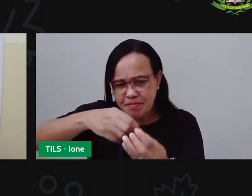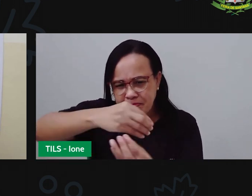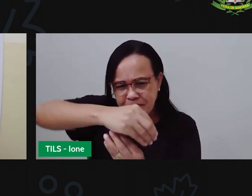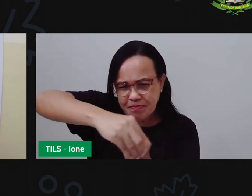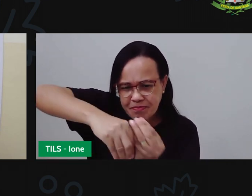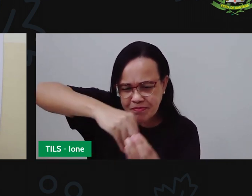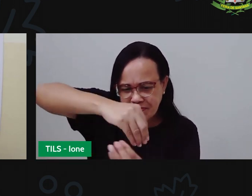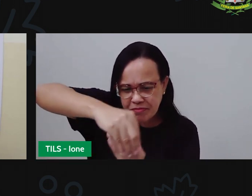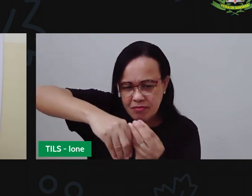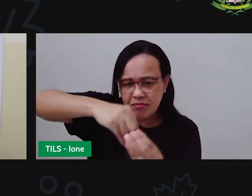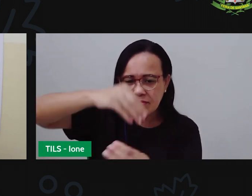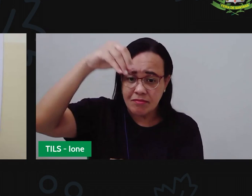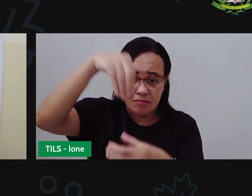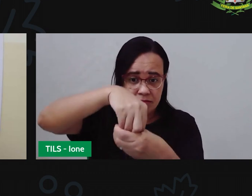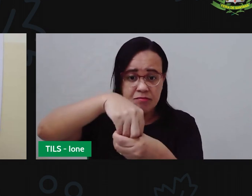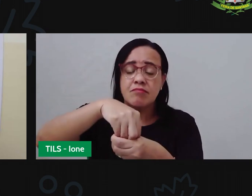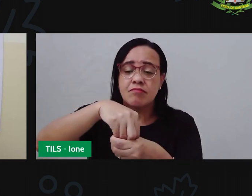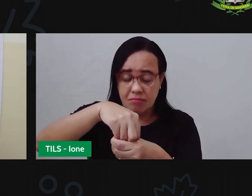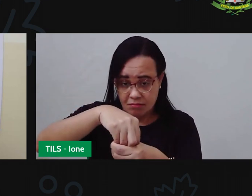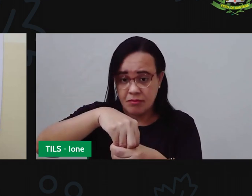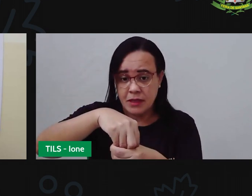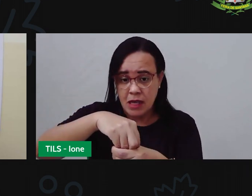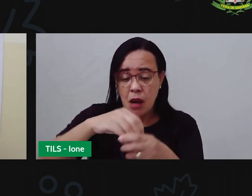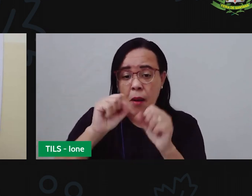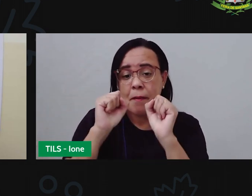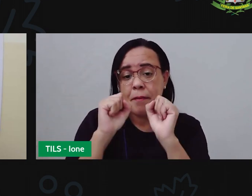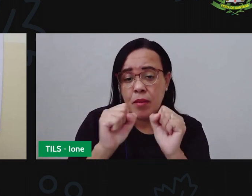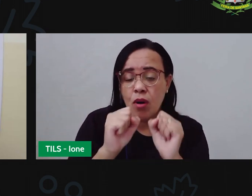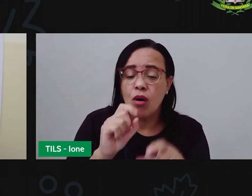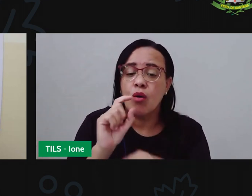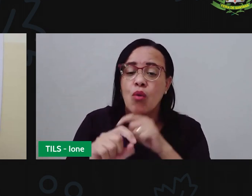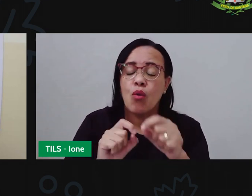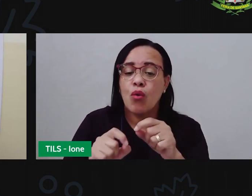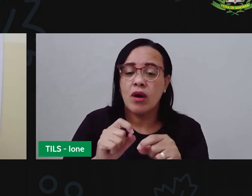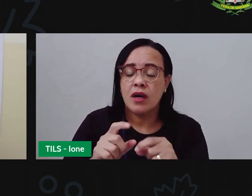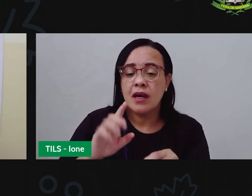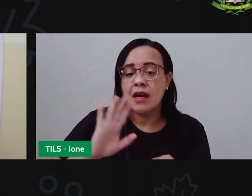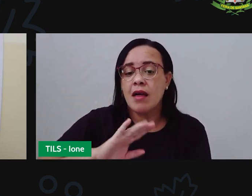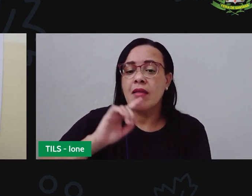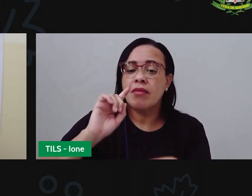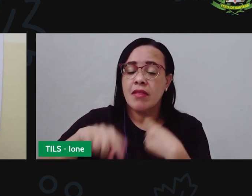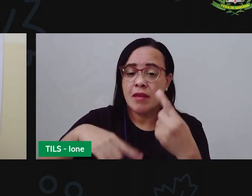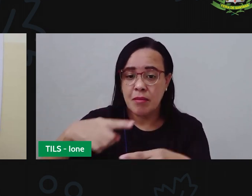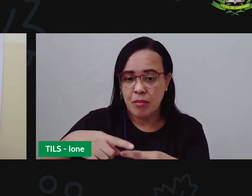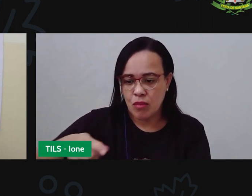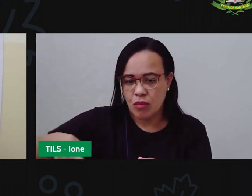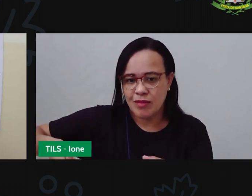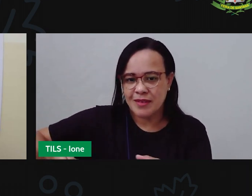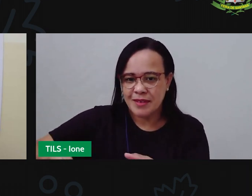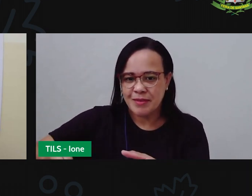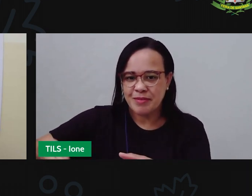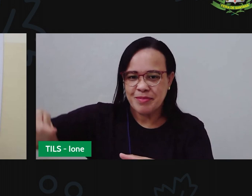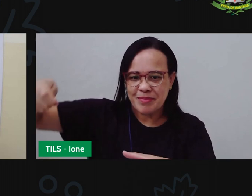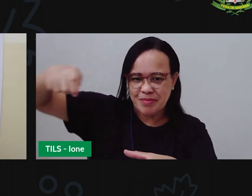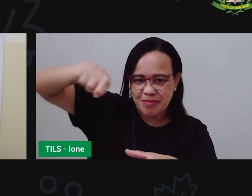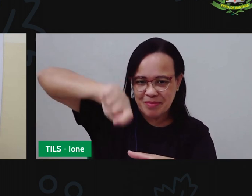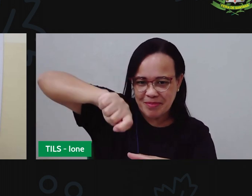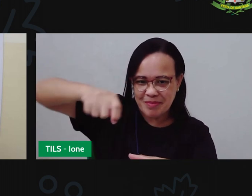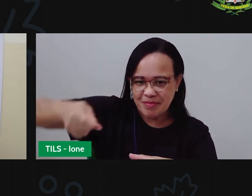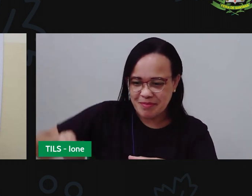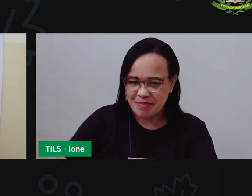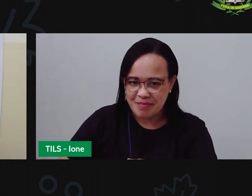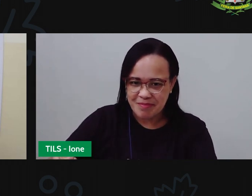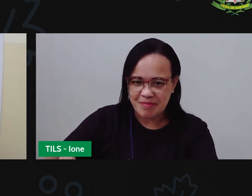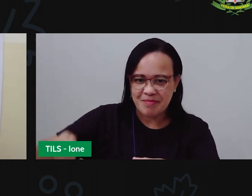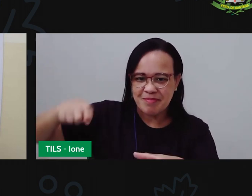reaproveitado servindo como um adubo. Agora a gente vai ver um pouco mais sobre